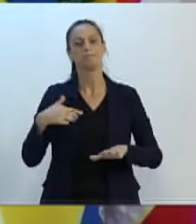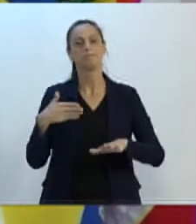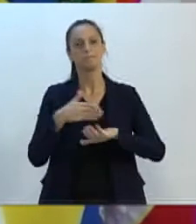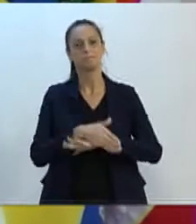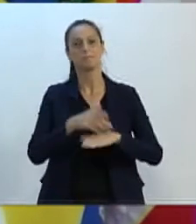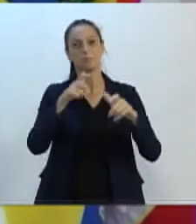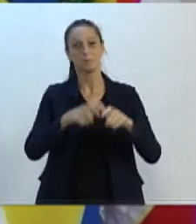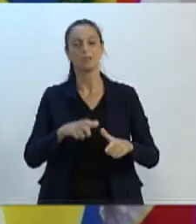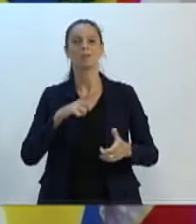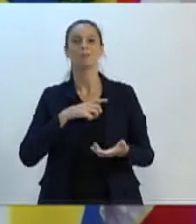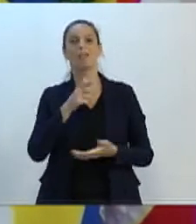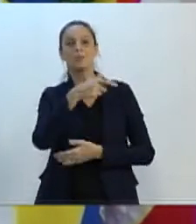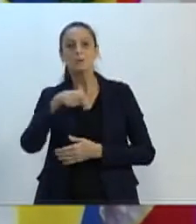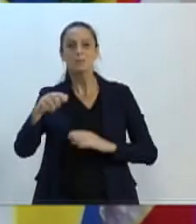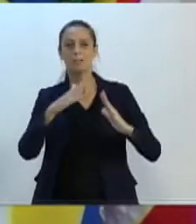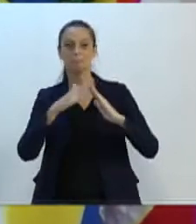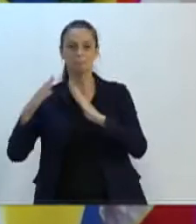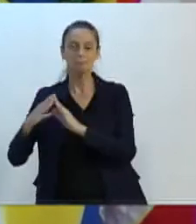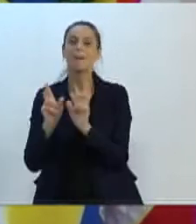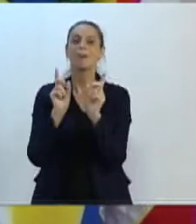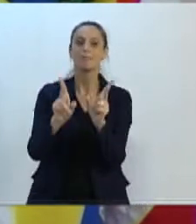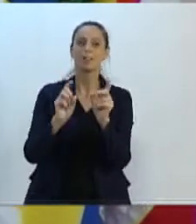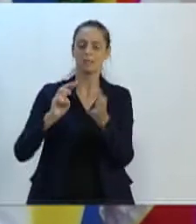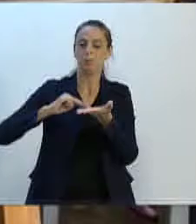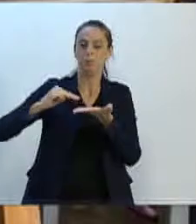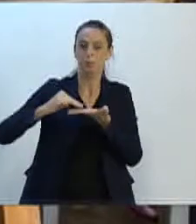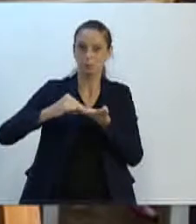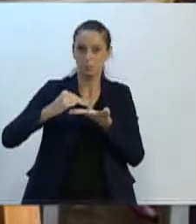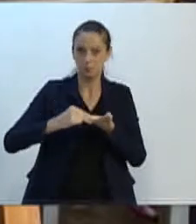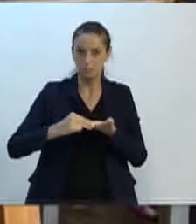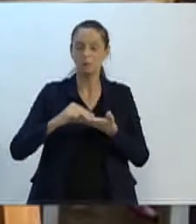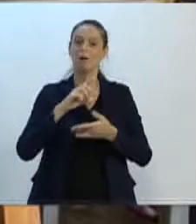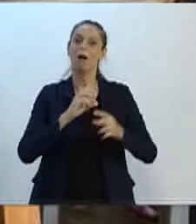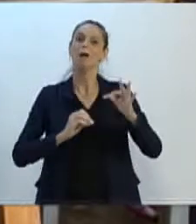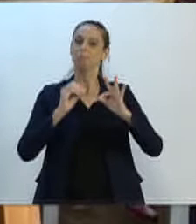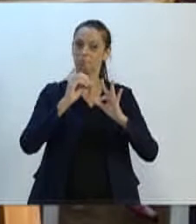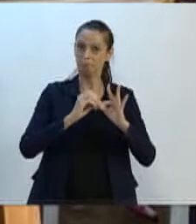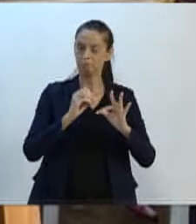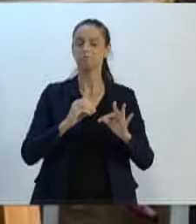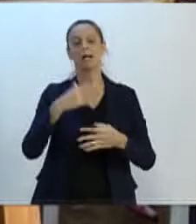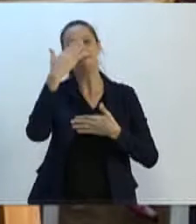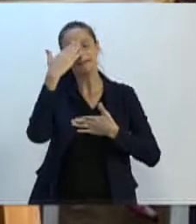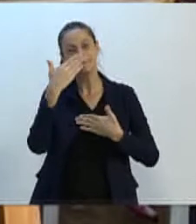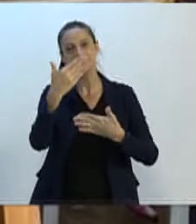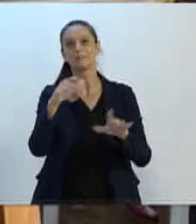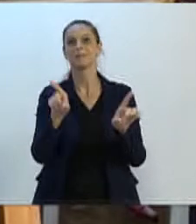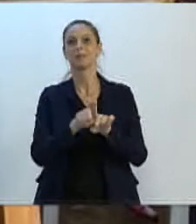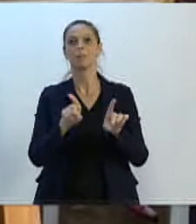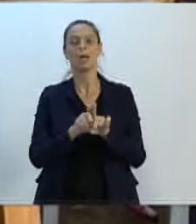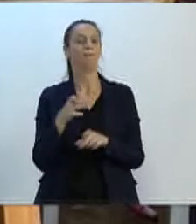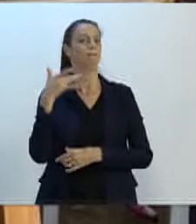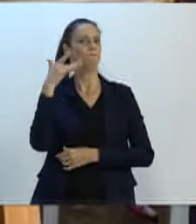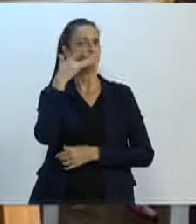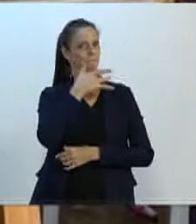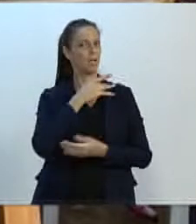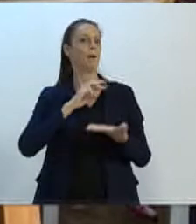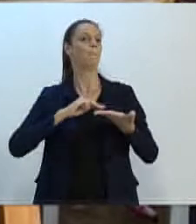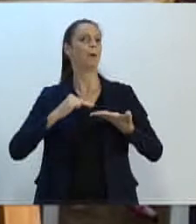Associação de Moradores da Frantz Foles. Quero aqui agradecer realmente os saborosos pastéis que lá foram